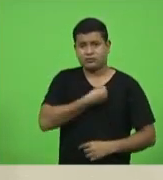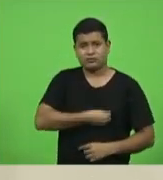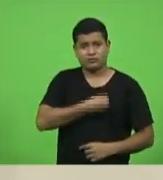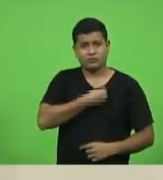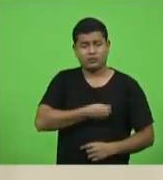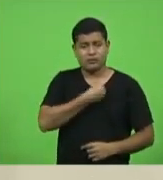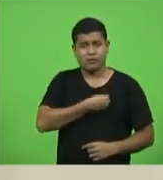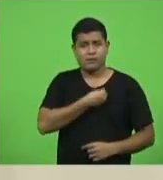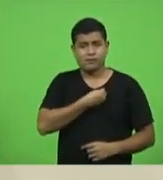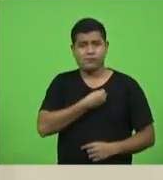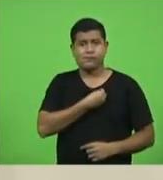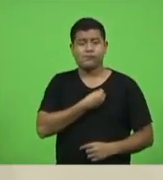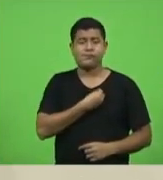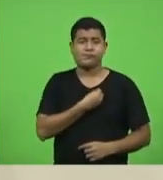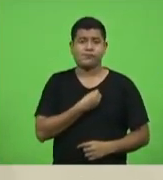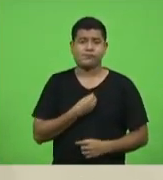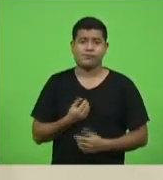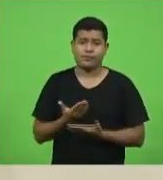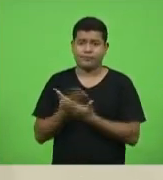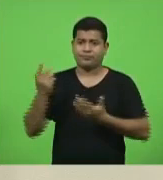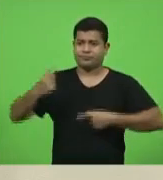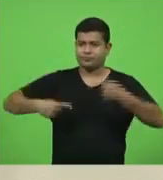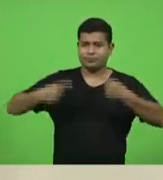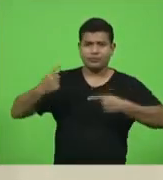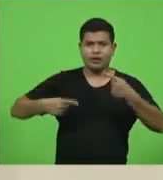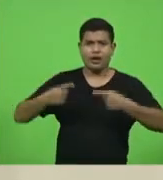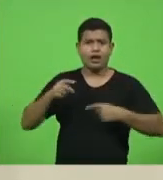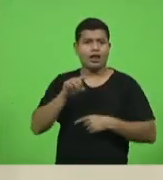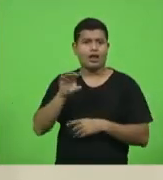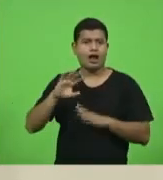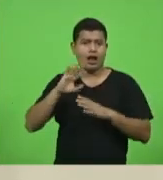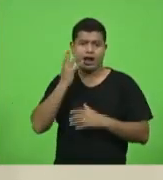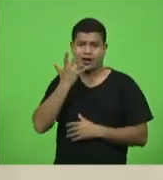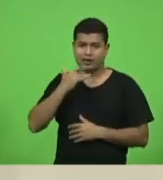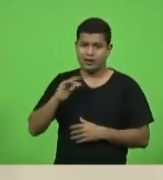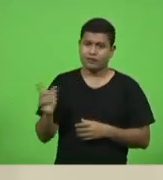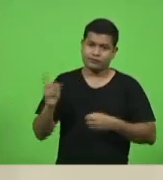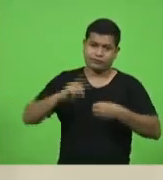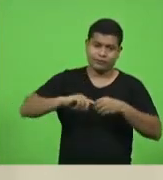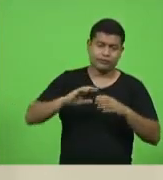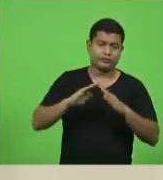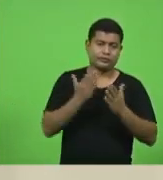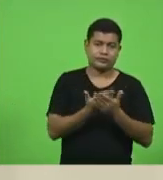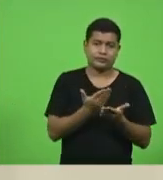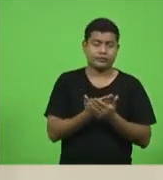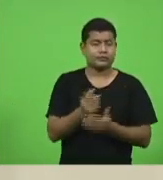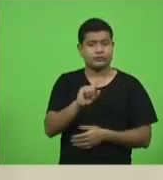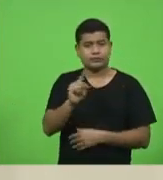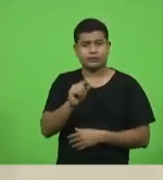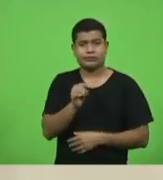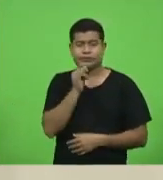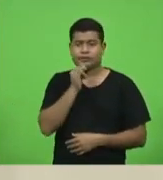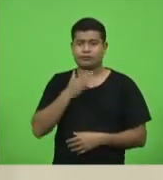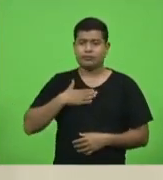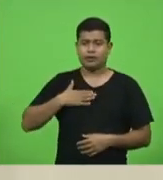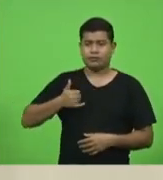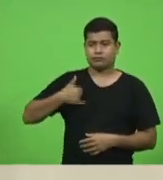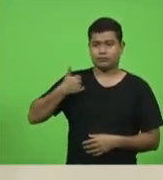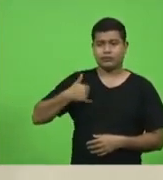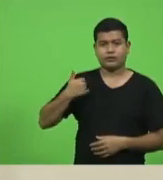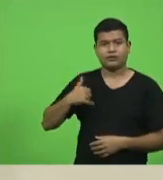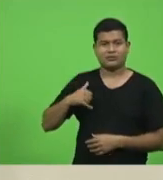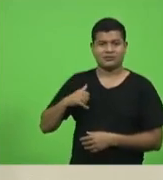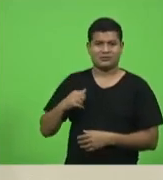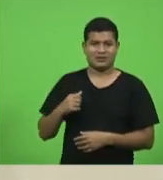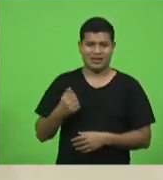somente o debate das crianças que vão para a escola. Eu vou trazer um caso bem concreto. Eu tenho um filho de oito anos que vai para a